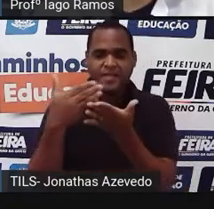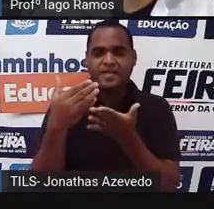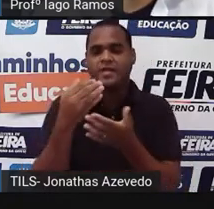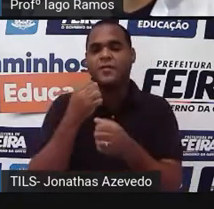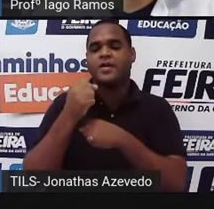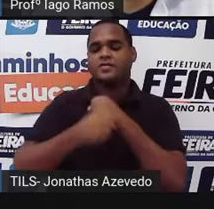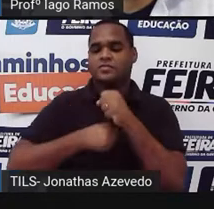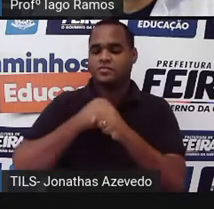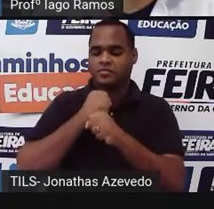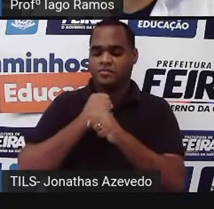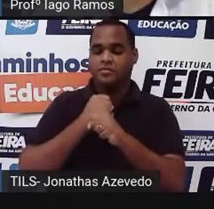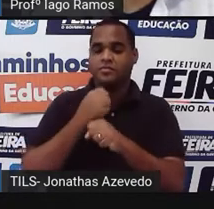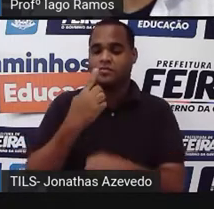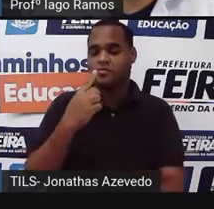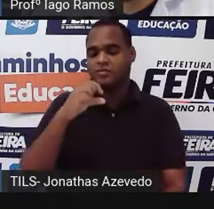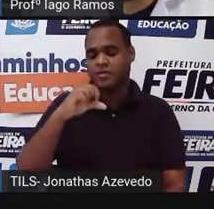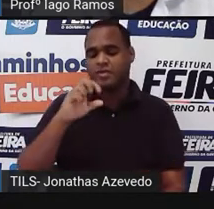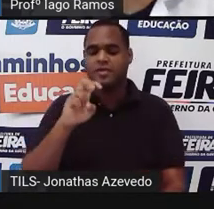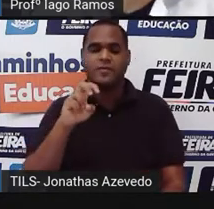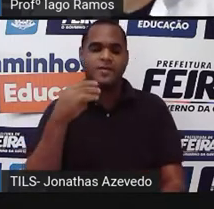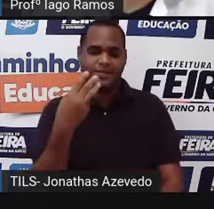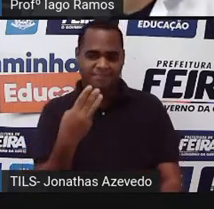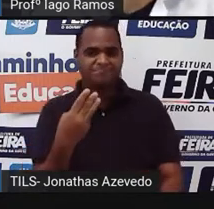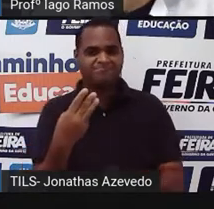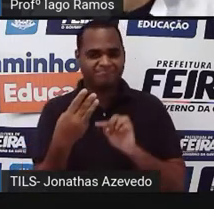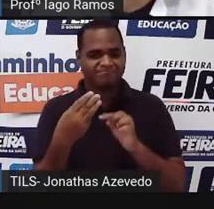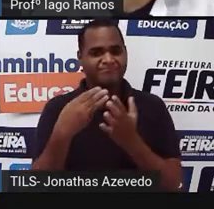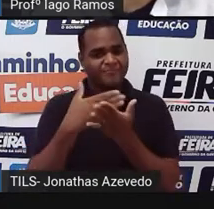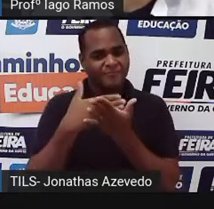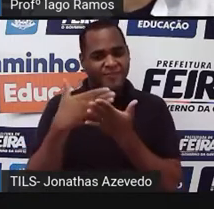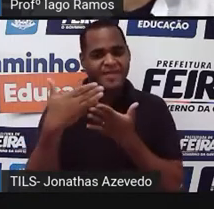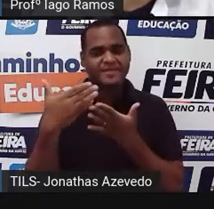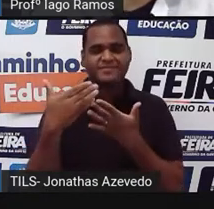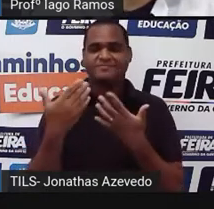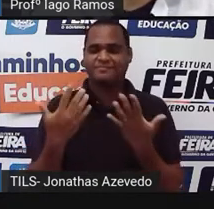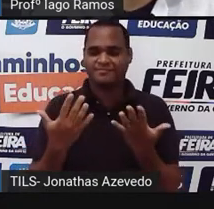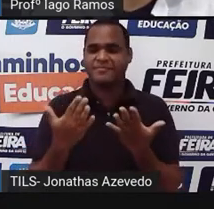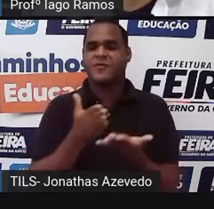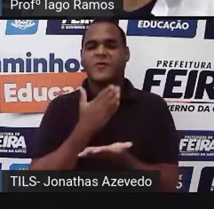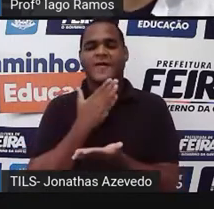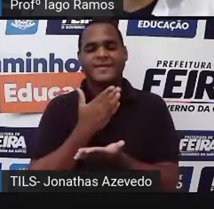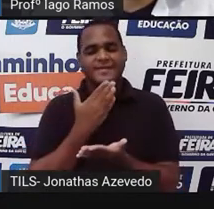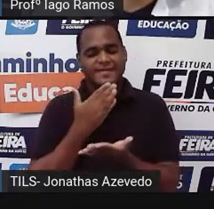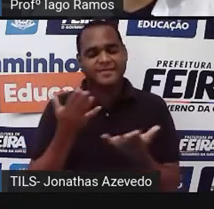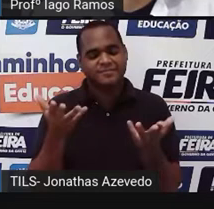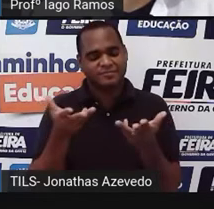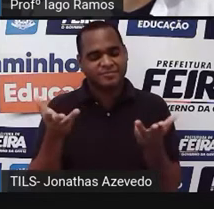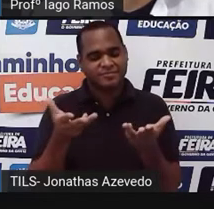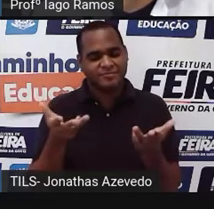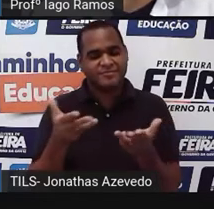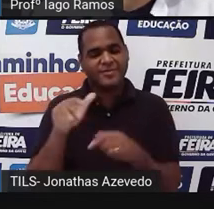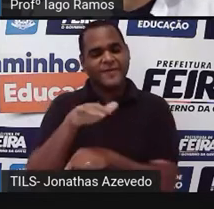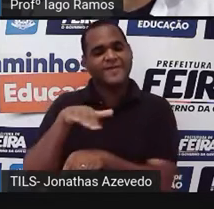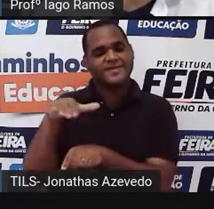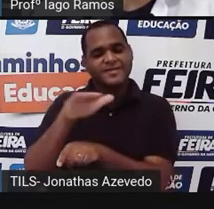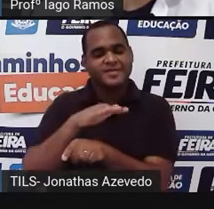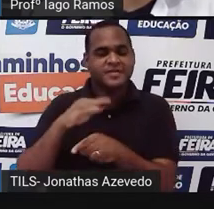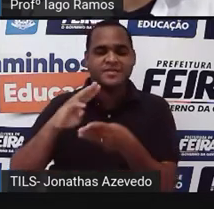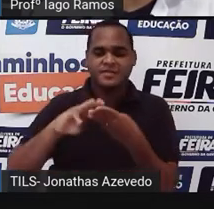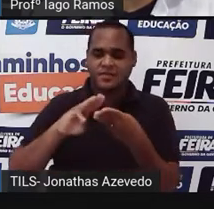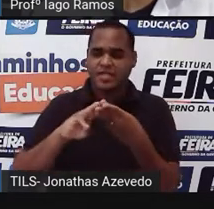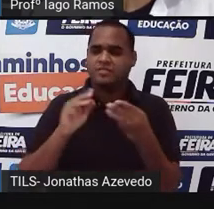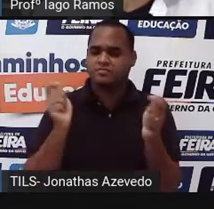1953, tá? Com todo o seu conhecimento de matemática e